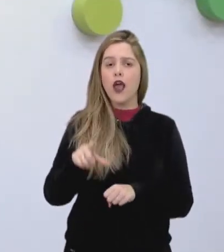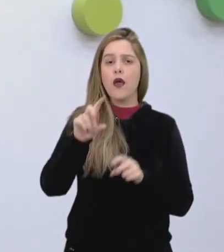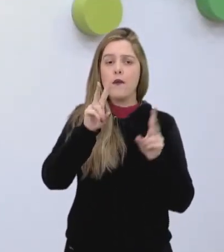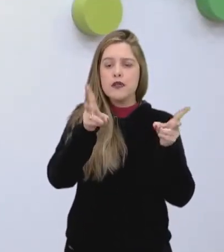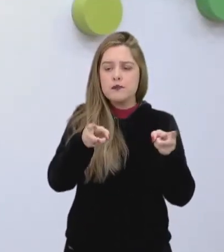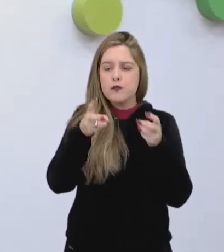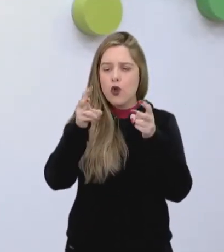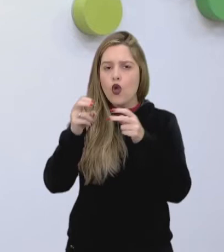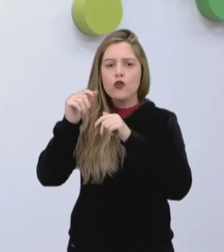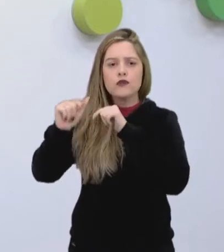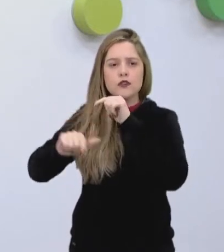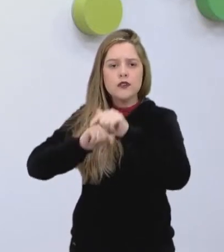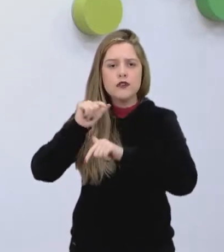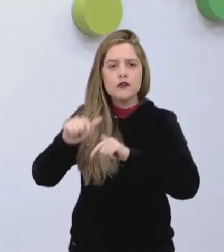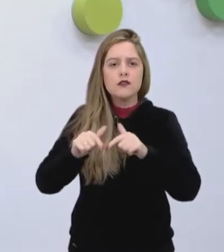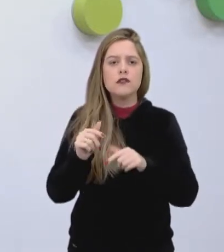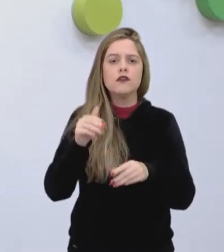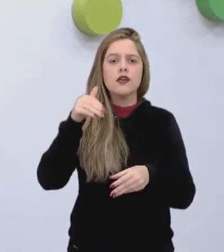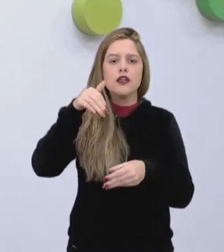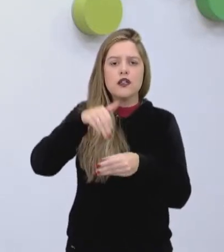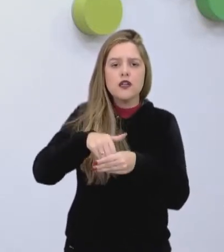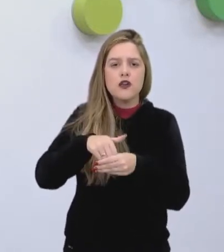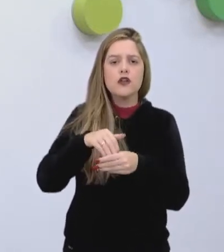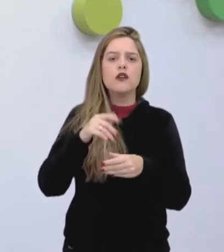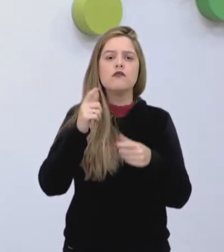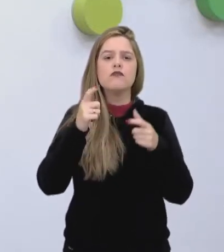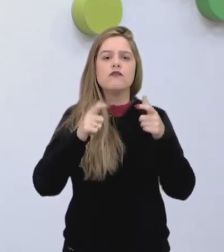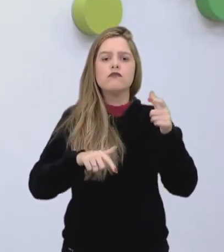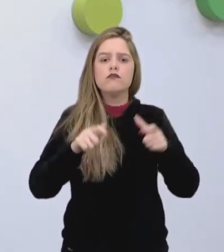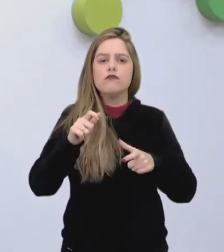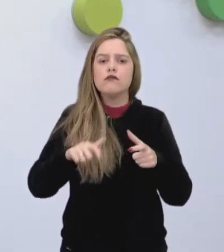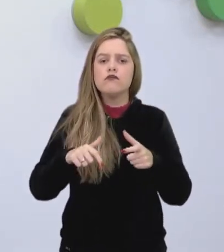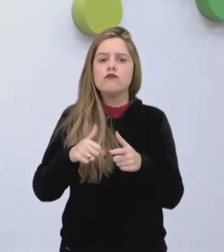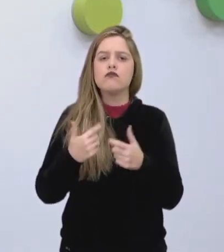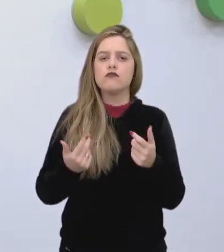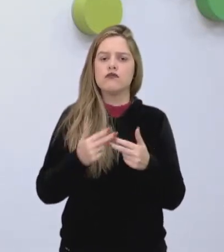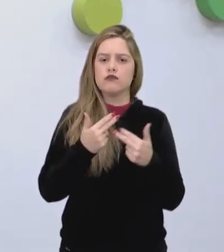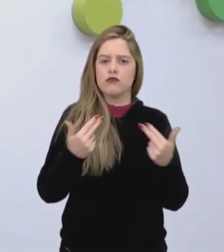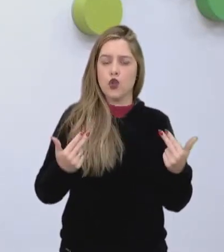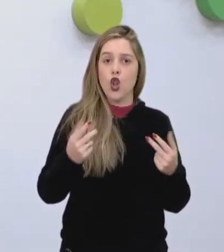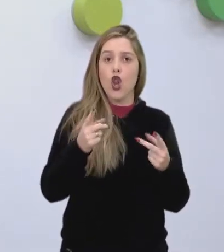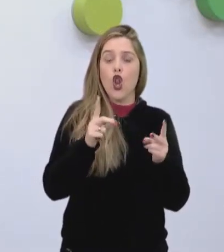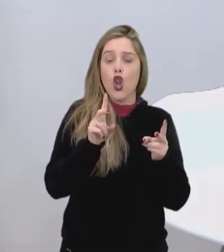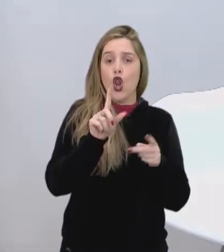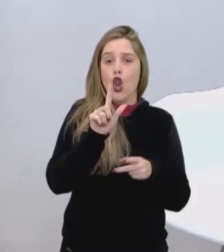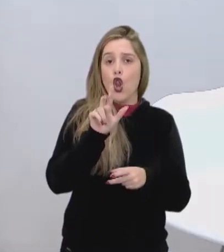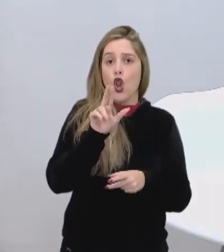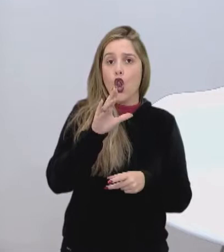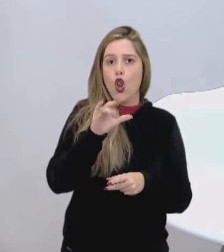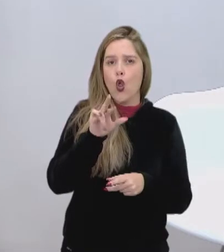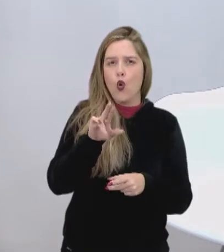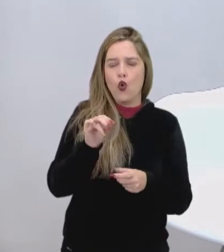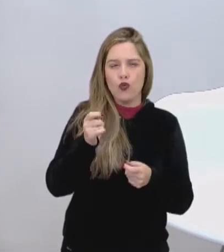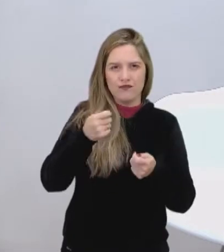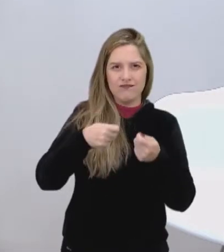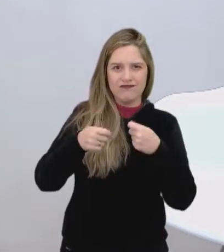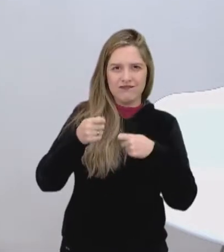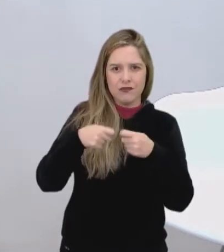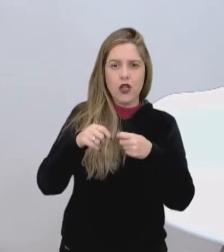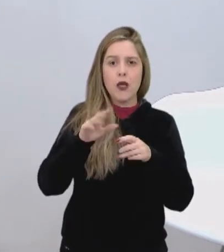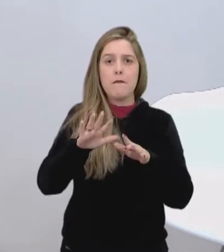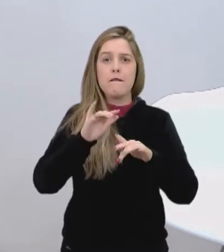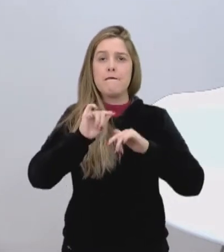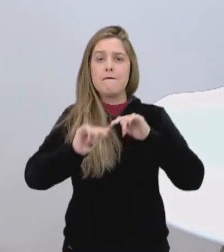trabalho, é dele que se advém algo que vulgarmente a gente chama de lucro. Na realidade, o trabalhador